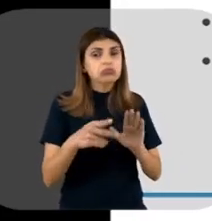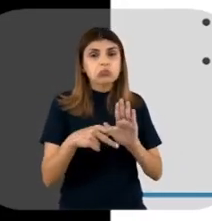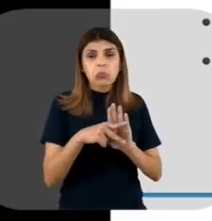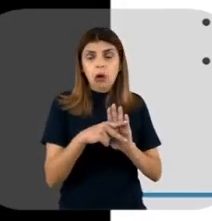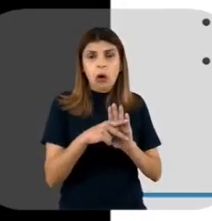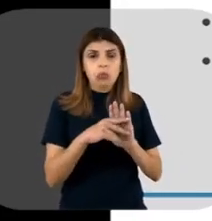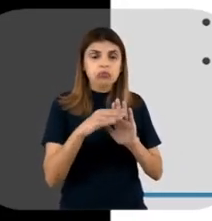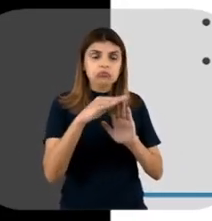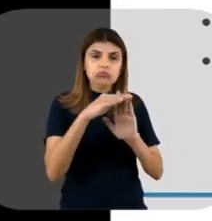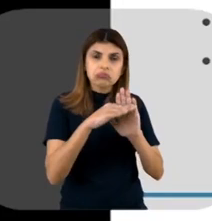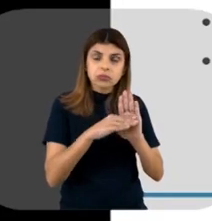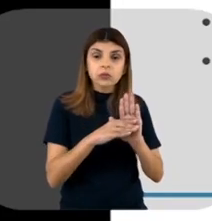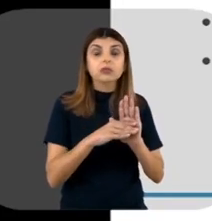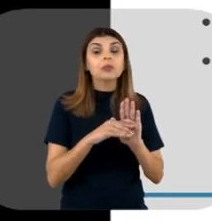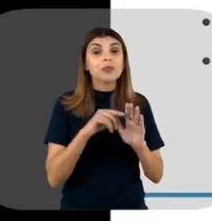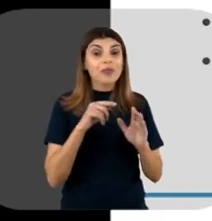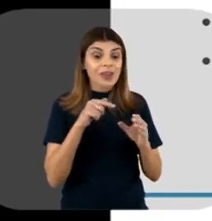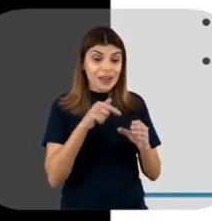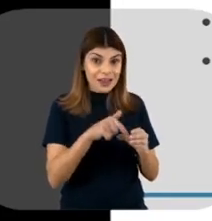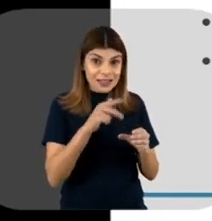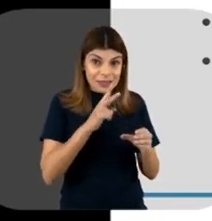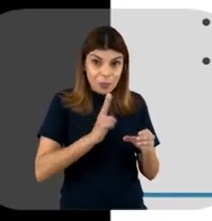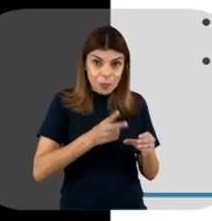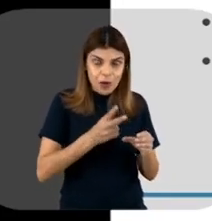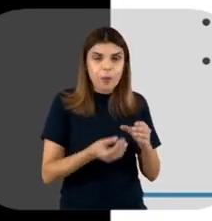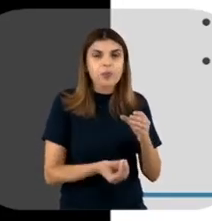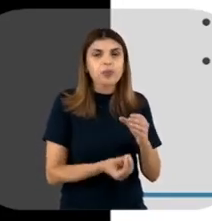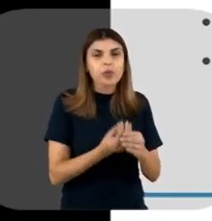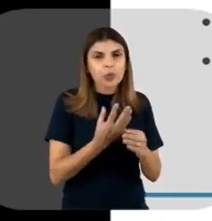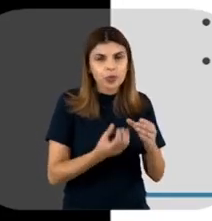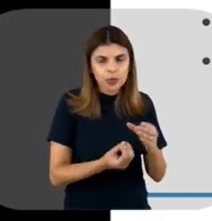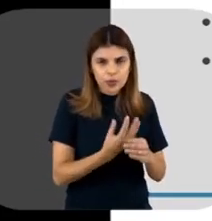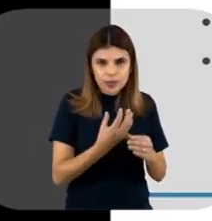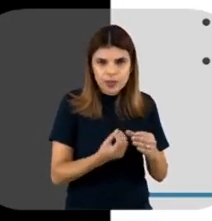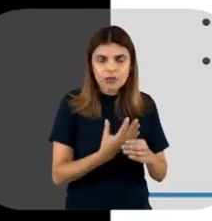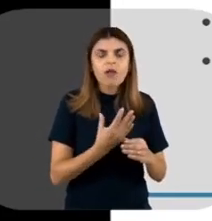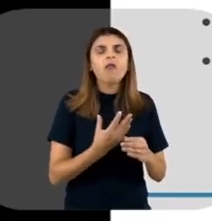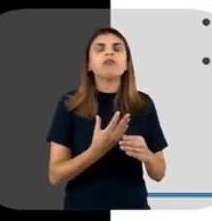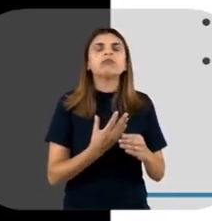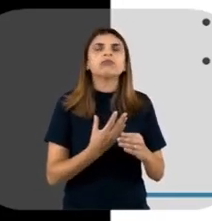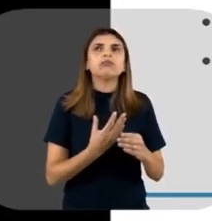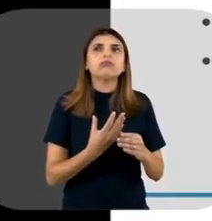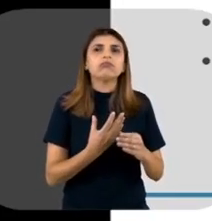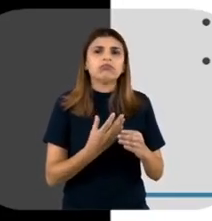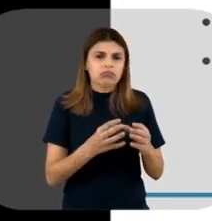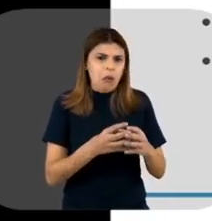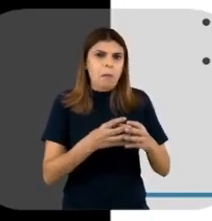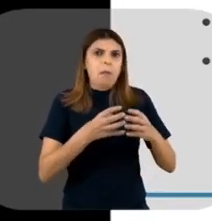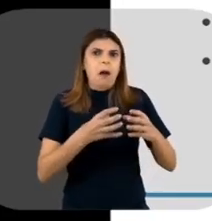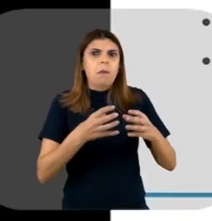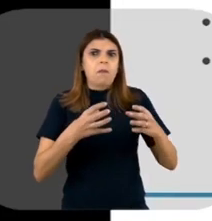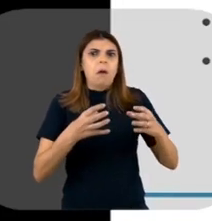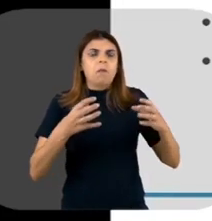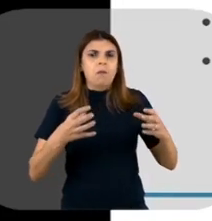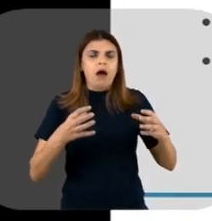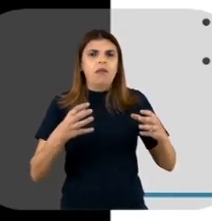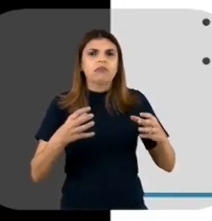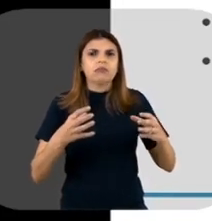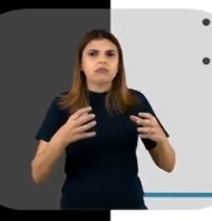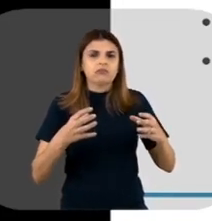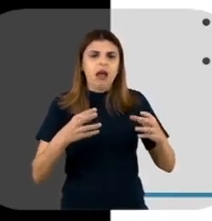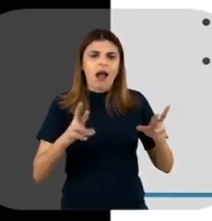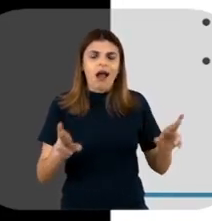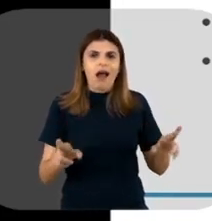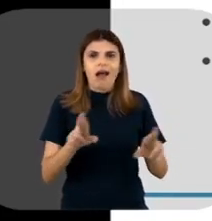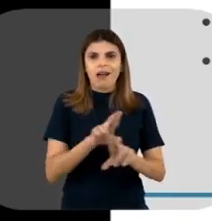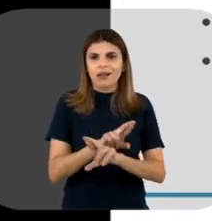sintético, né? Então, isso aqui, né? Essa produção desse DNA sintético ampliou muito os horizontes, né? Em